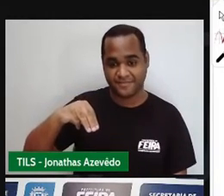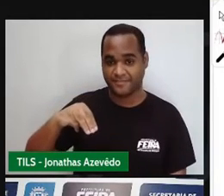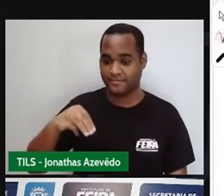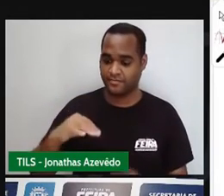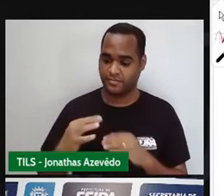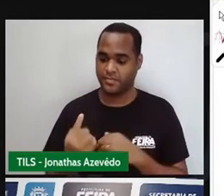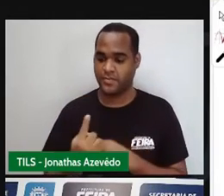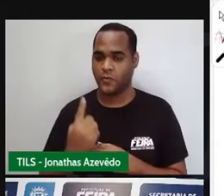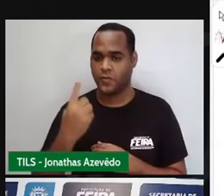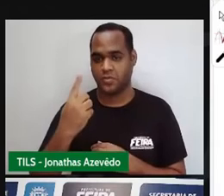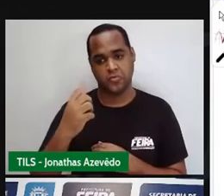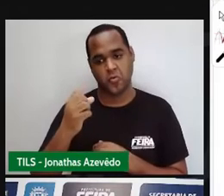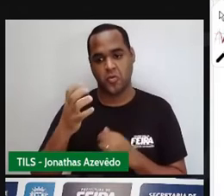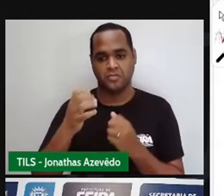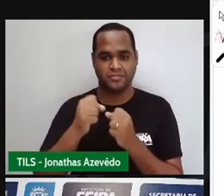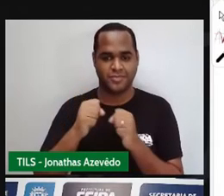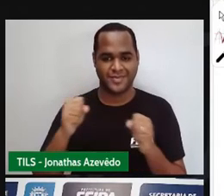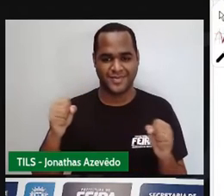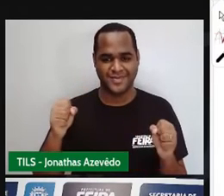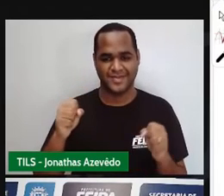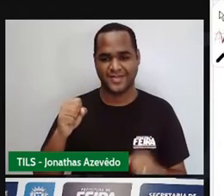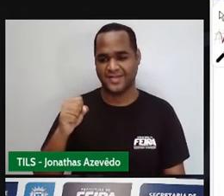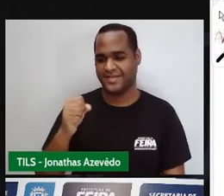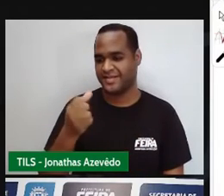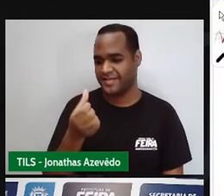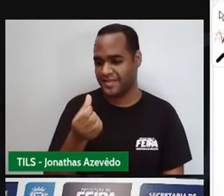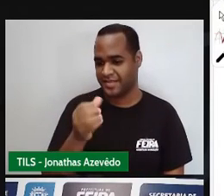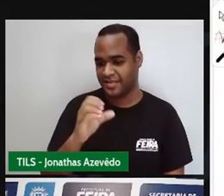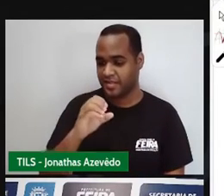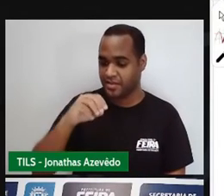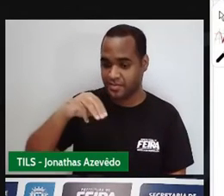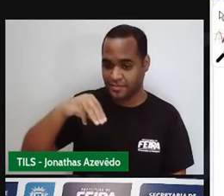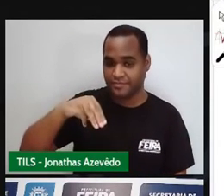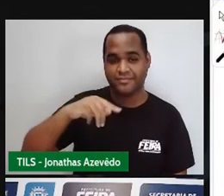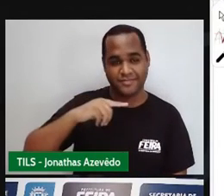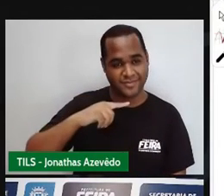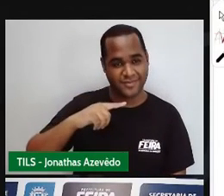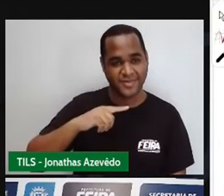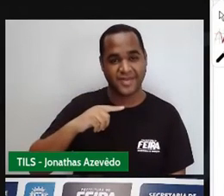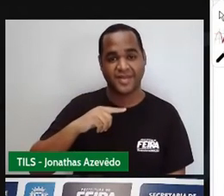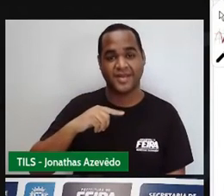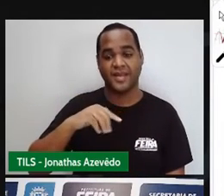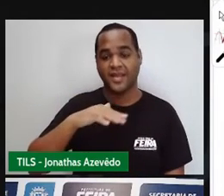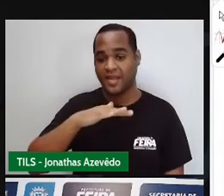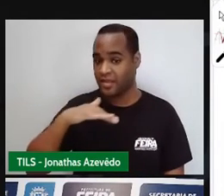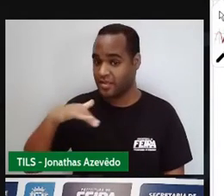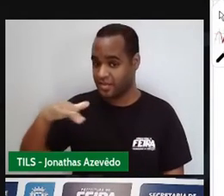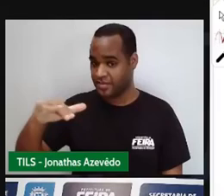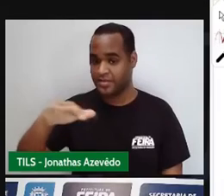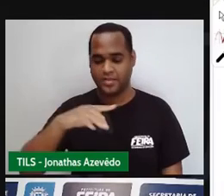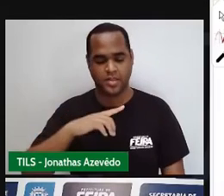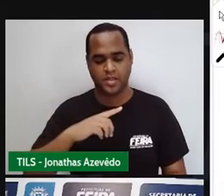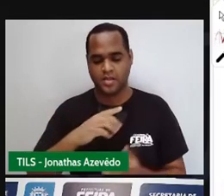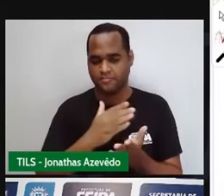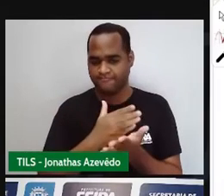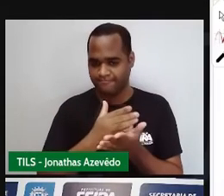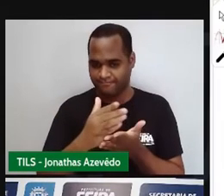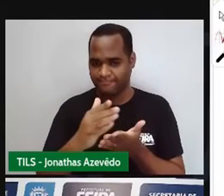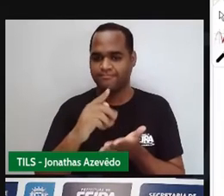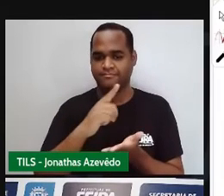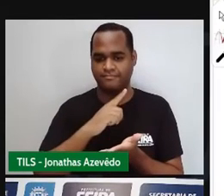de altura ou largura de 6 centímetros com essas medidas aí a partir dessas medidas